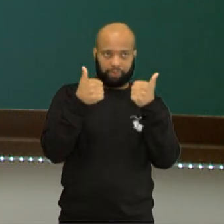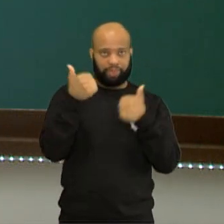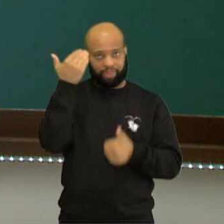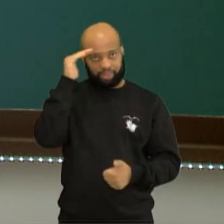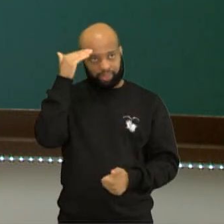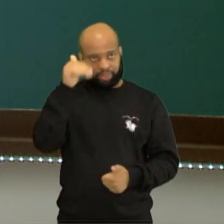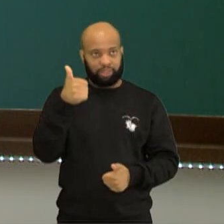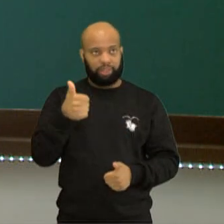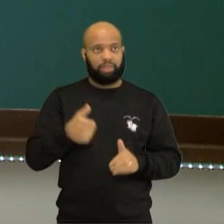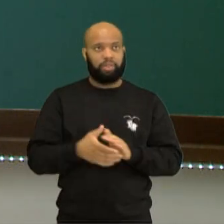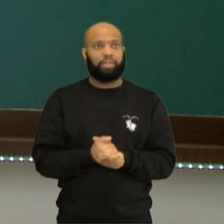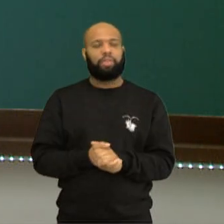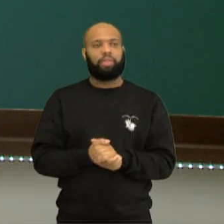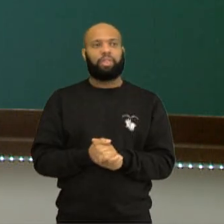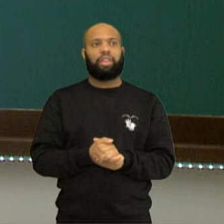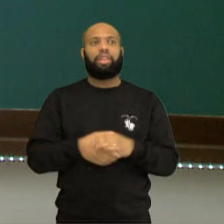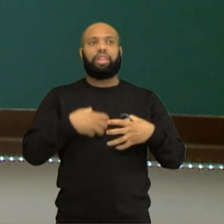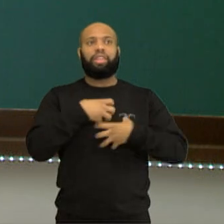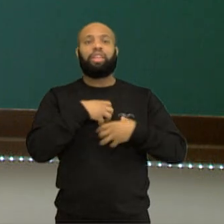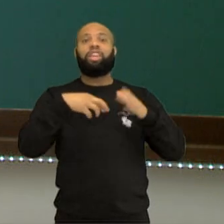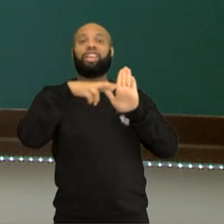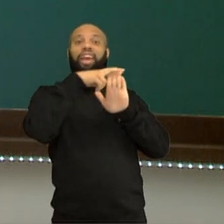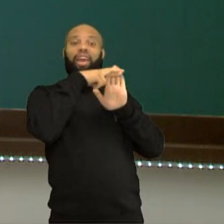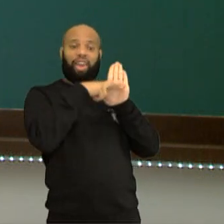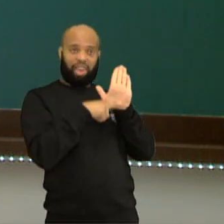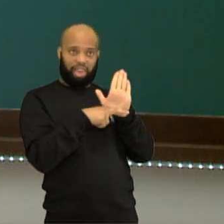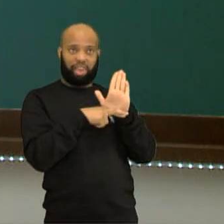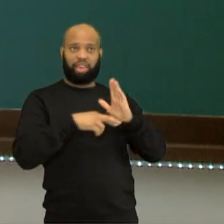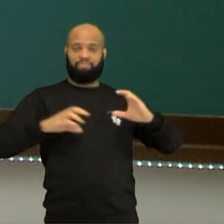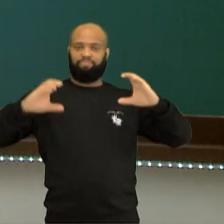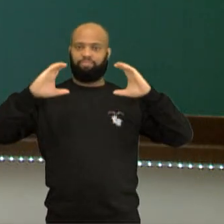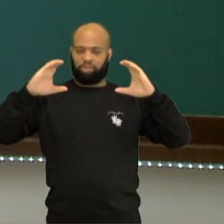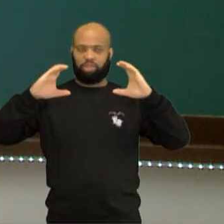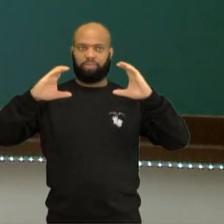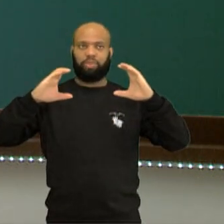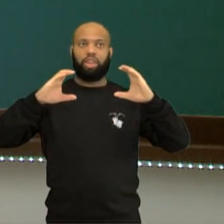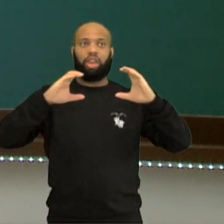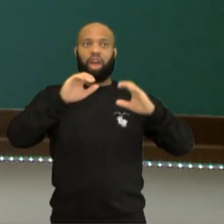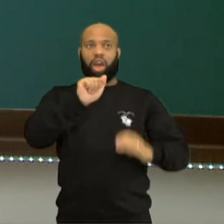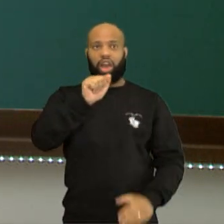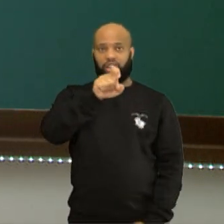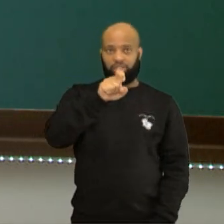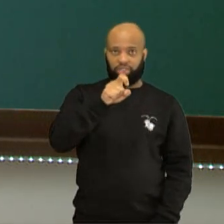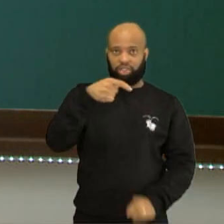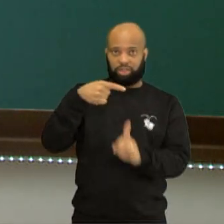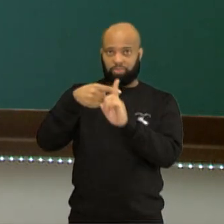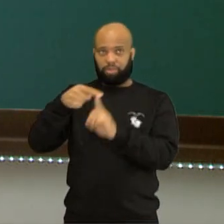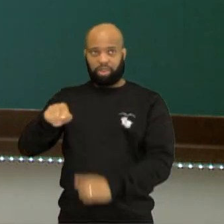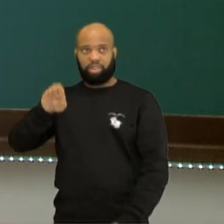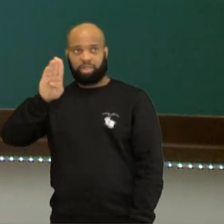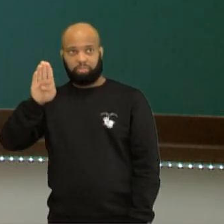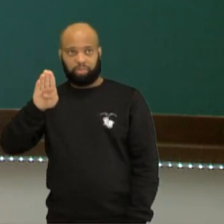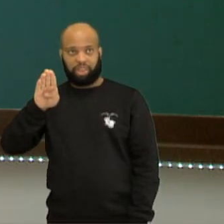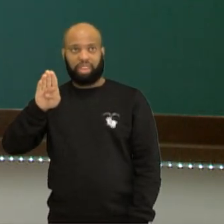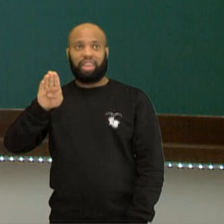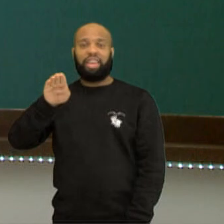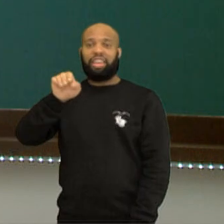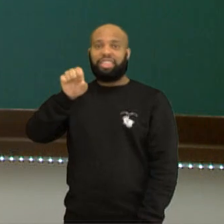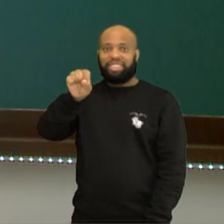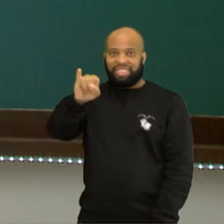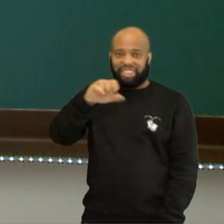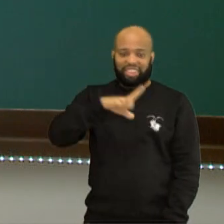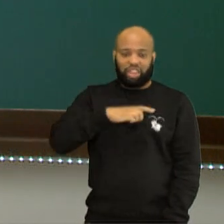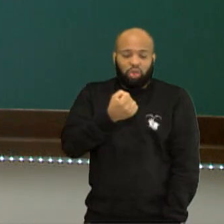Joinha? Beleza? Então, olha só a função. Regra geral. A função, ela é crescente quando o coeficiente de x é